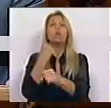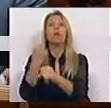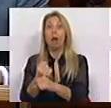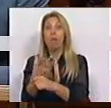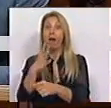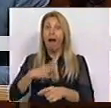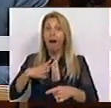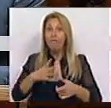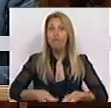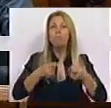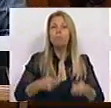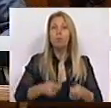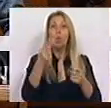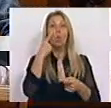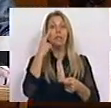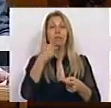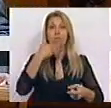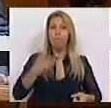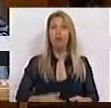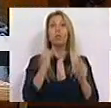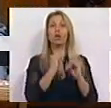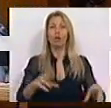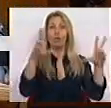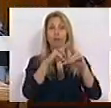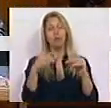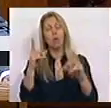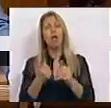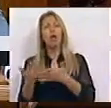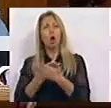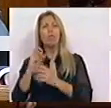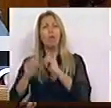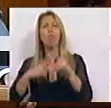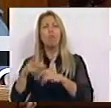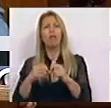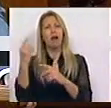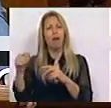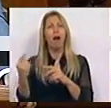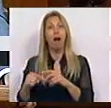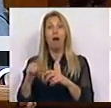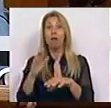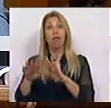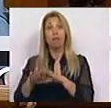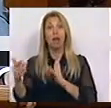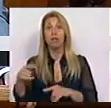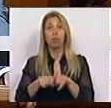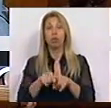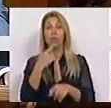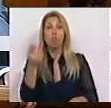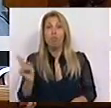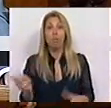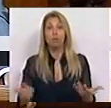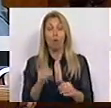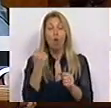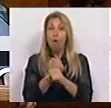conhecimento e na inovação. Há algo na economia moderna que a direita política não percebeu. O papel do Estado numa economia de